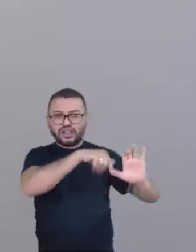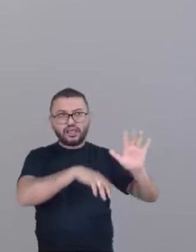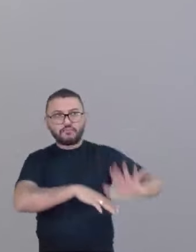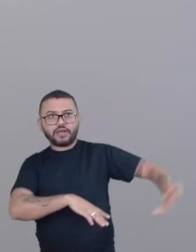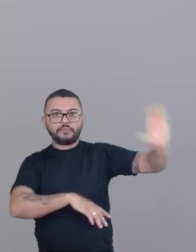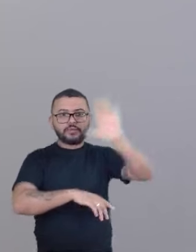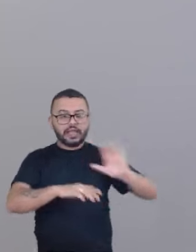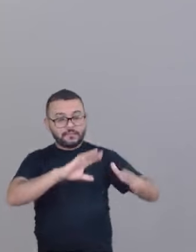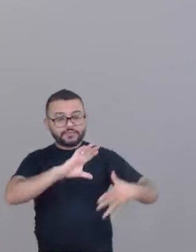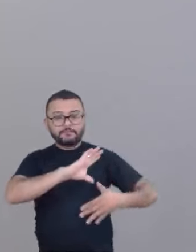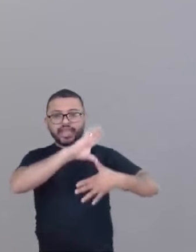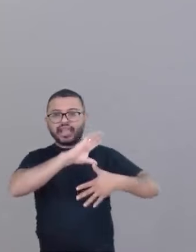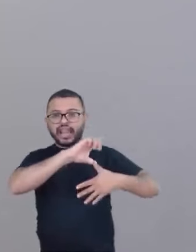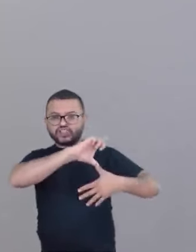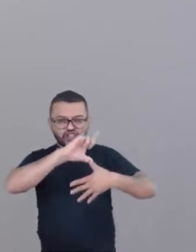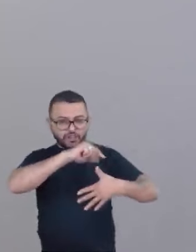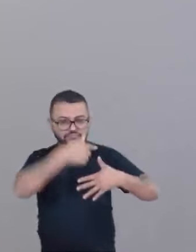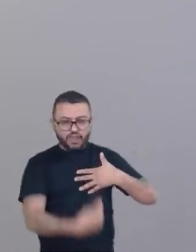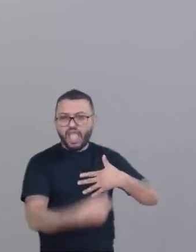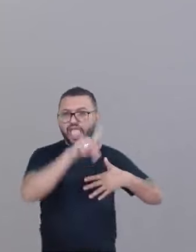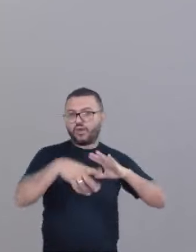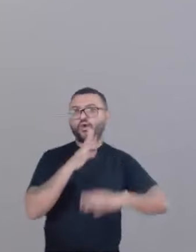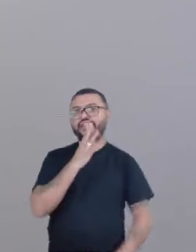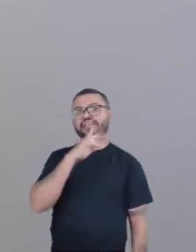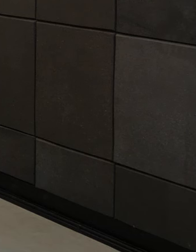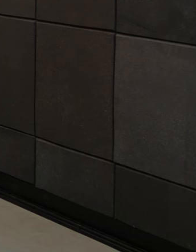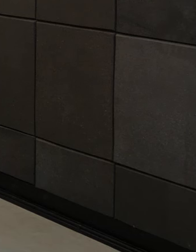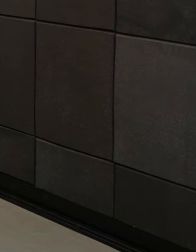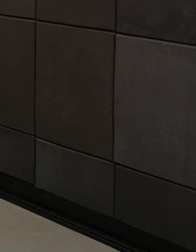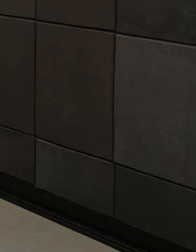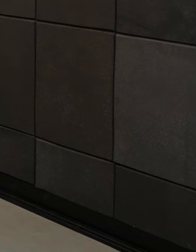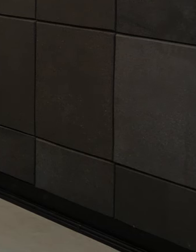vamos ser o maior partido do Brasil em número de filiados e filiadas.